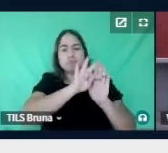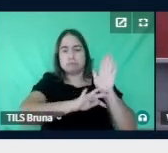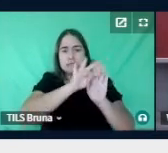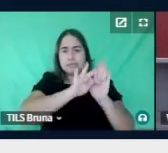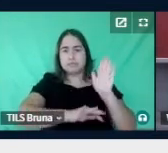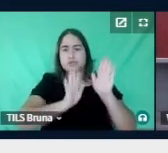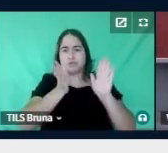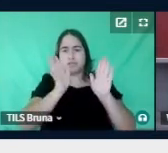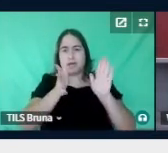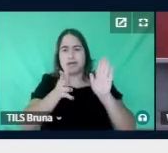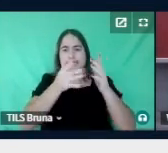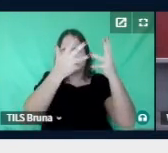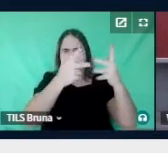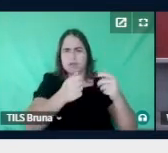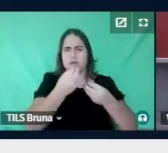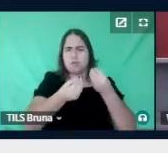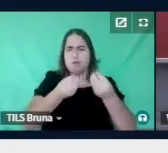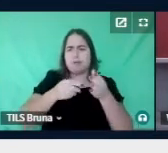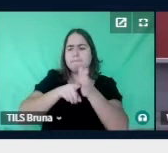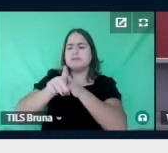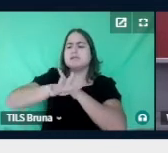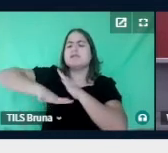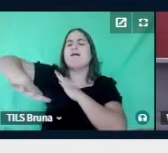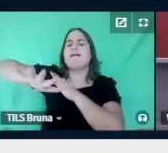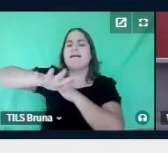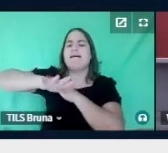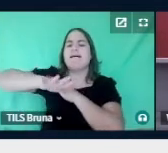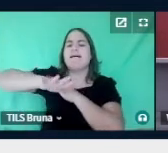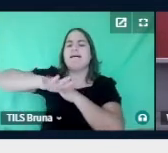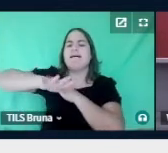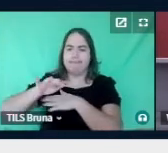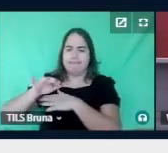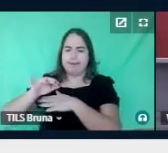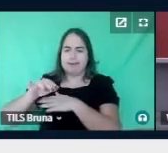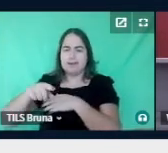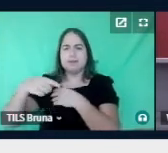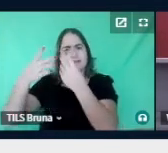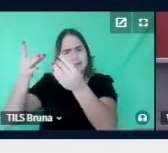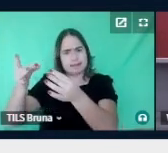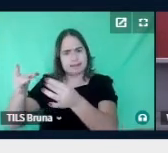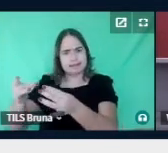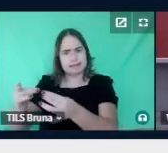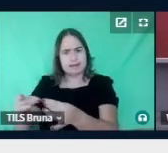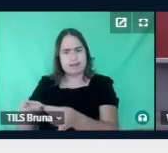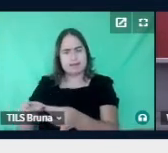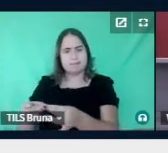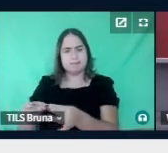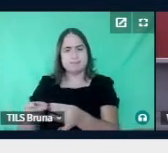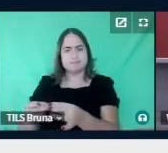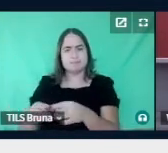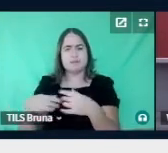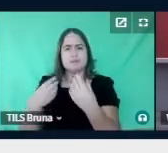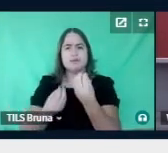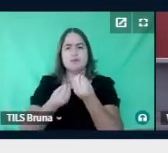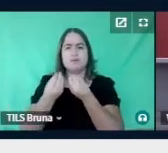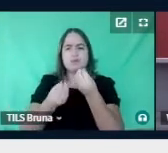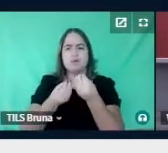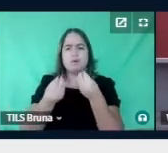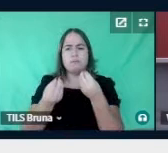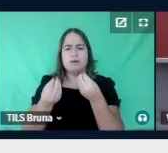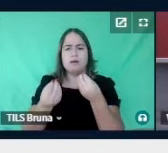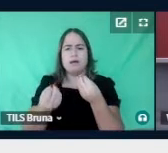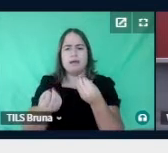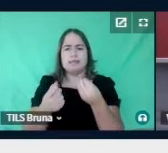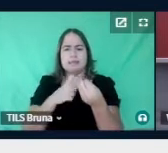aulas, antes, durante e depois, que tinham impacto na pesquisa, e os dados foram tratados por meio de análise de